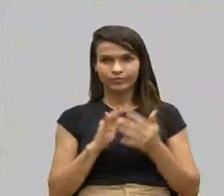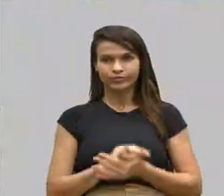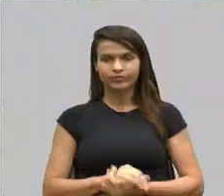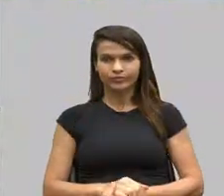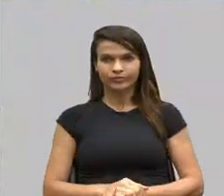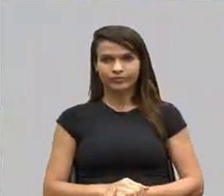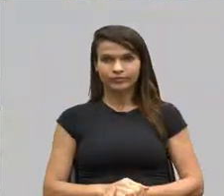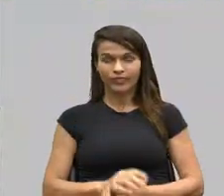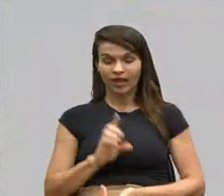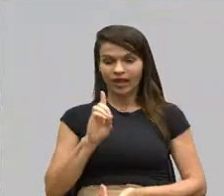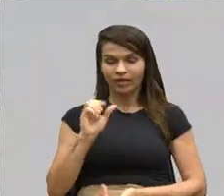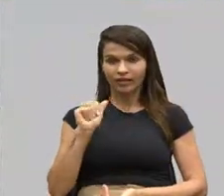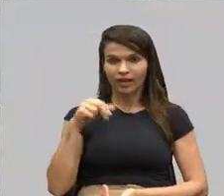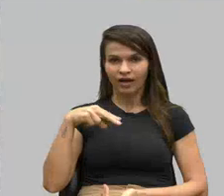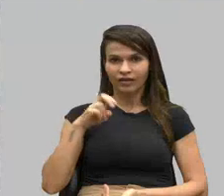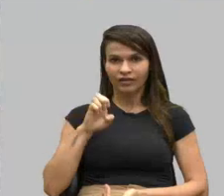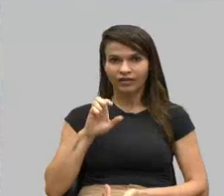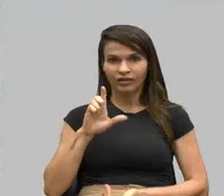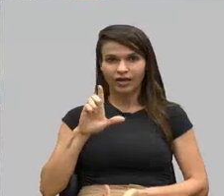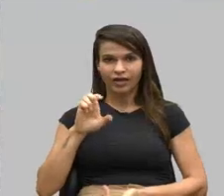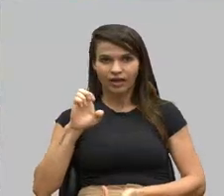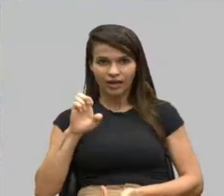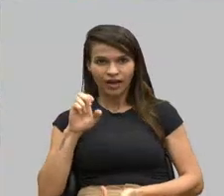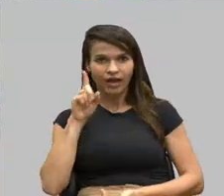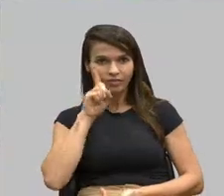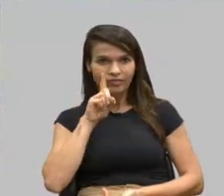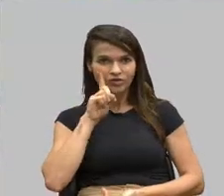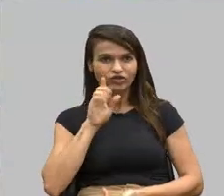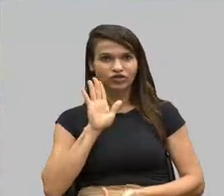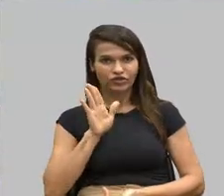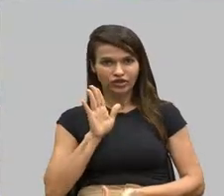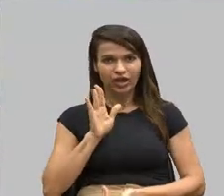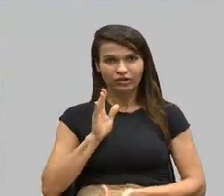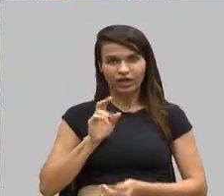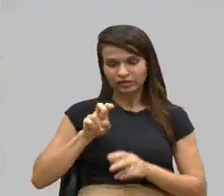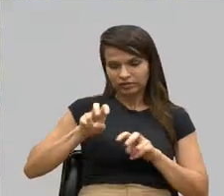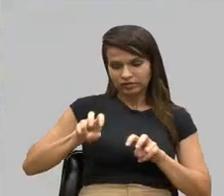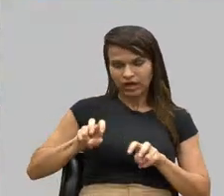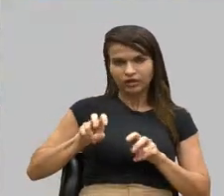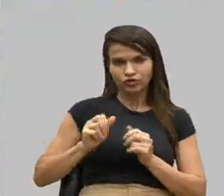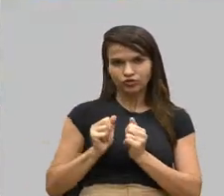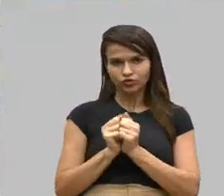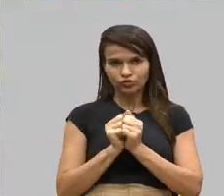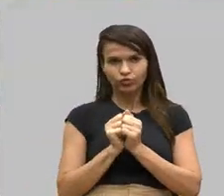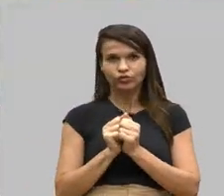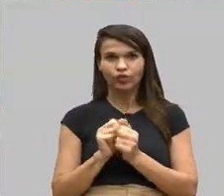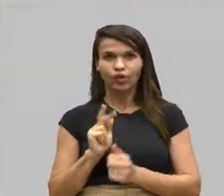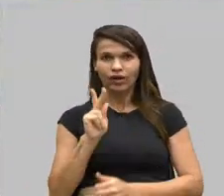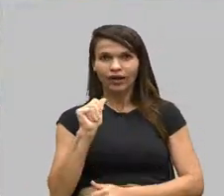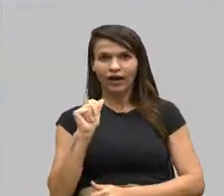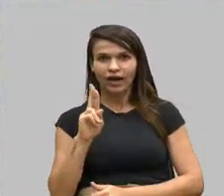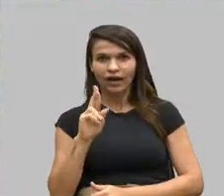A Daniela de Lemos, americana, já está aqui ao nosso lado. Carina Nonato